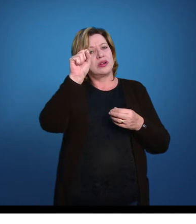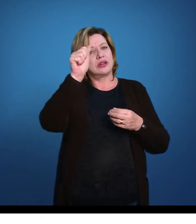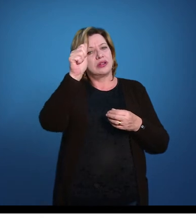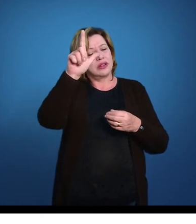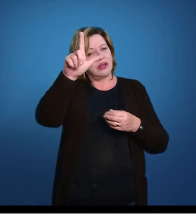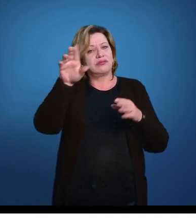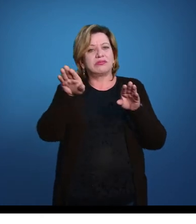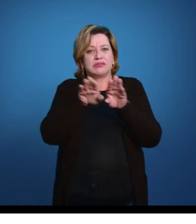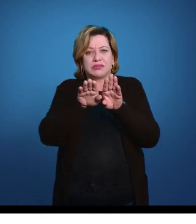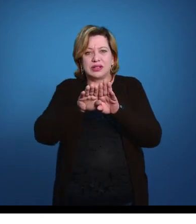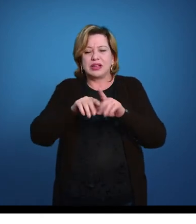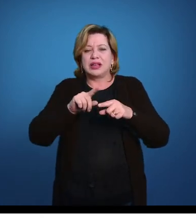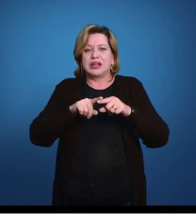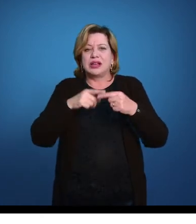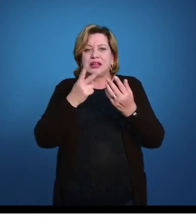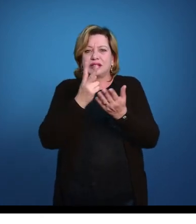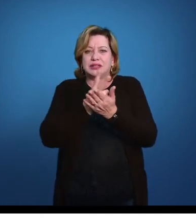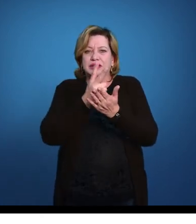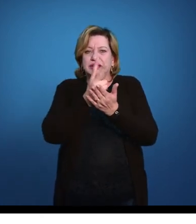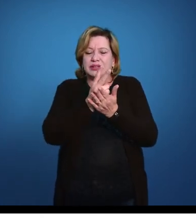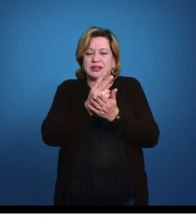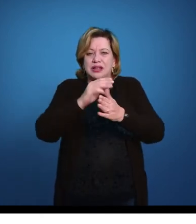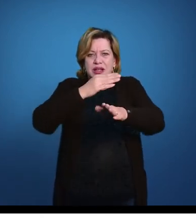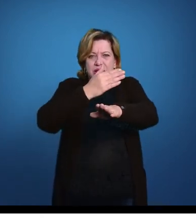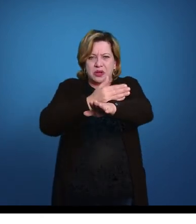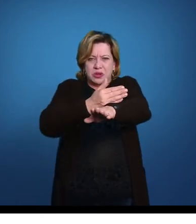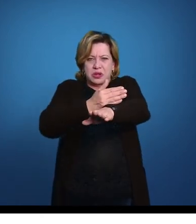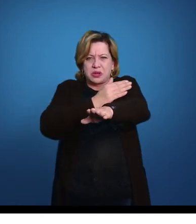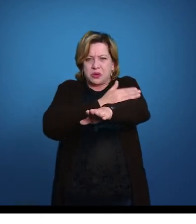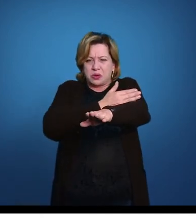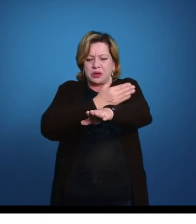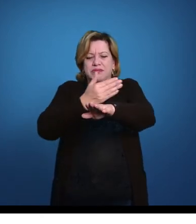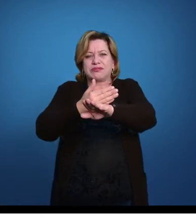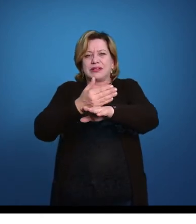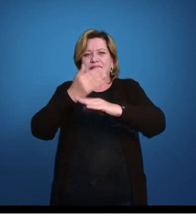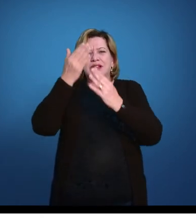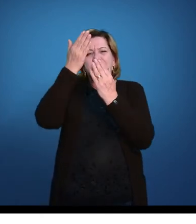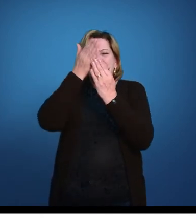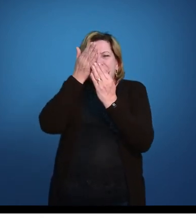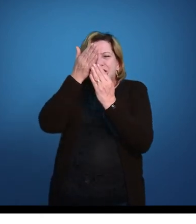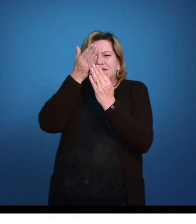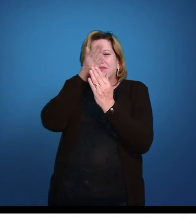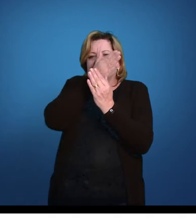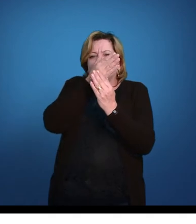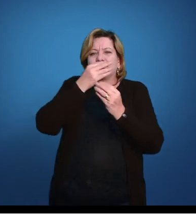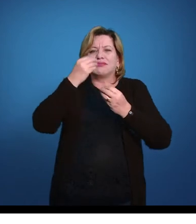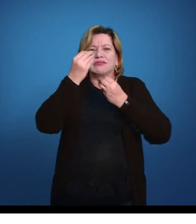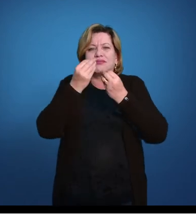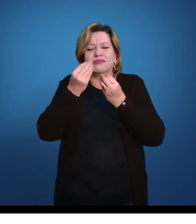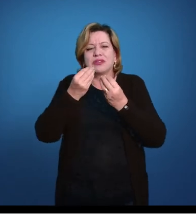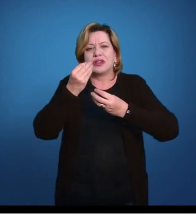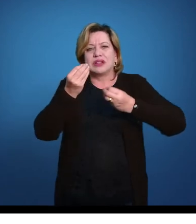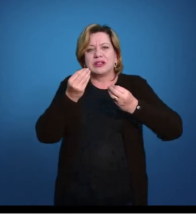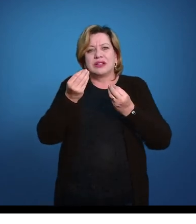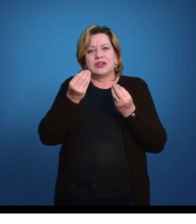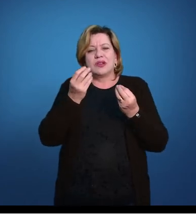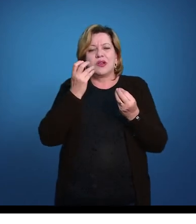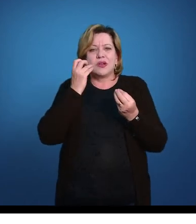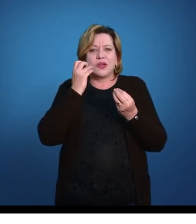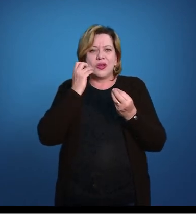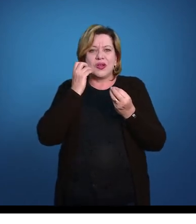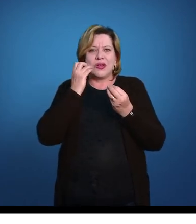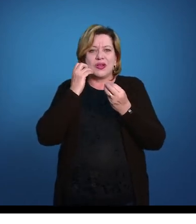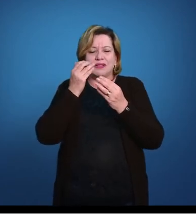ou seja, elas estão na região mediana central do corpo, né? No dorso, na extremidade final ou na extremidade ou